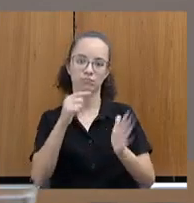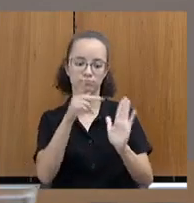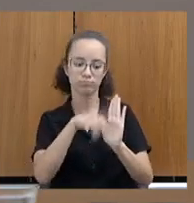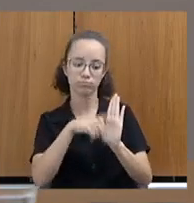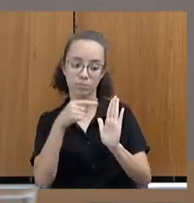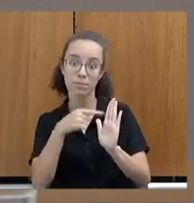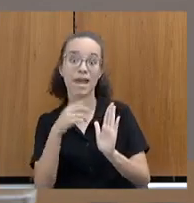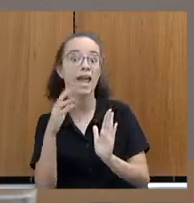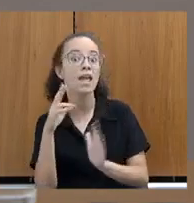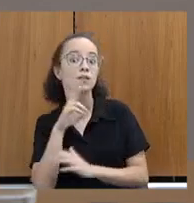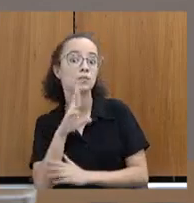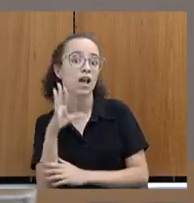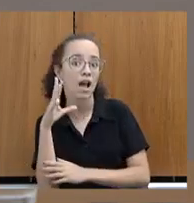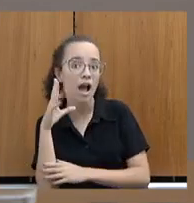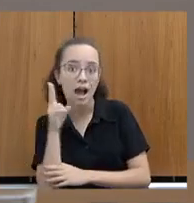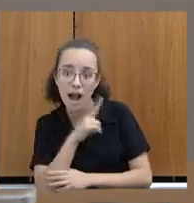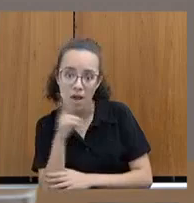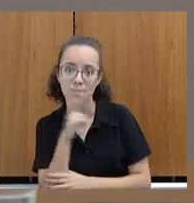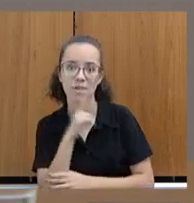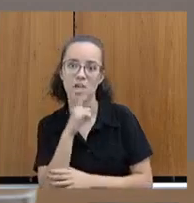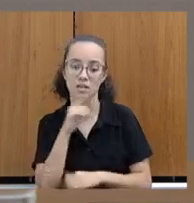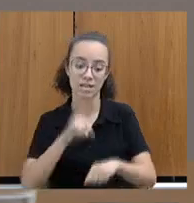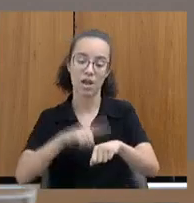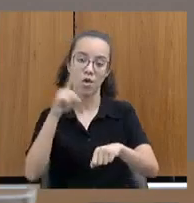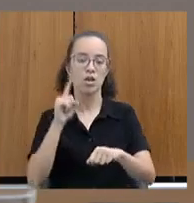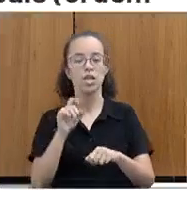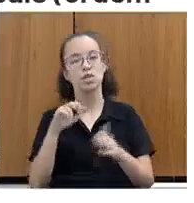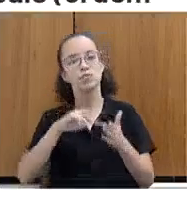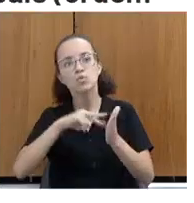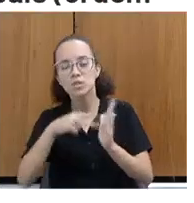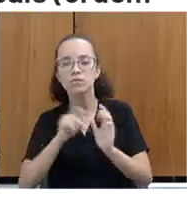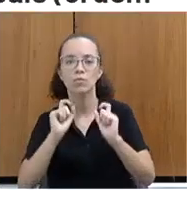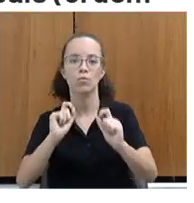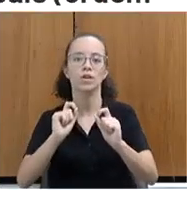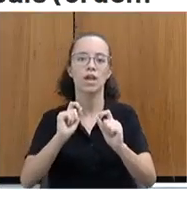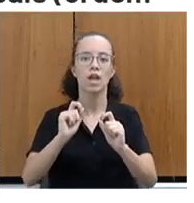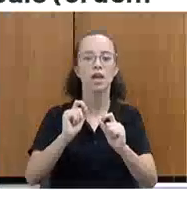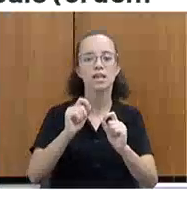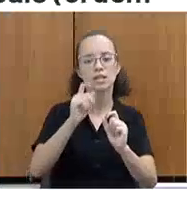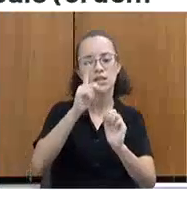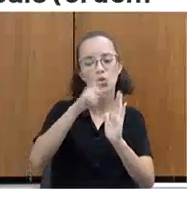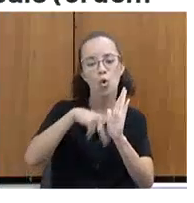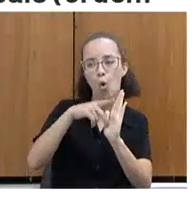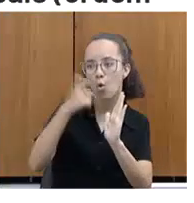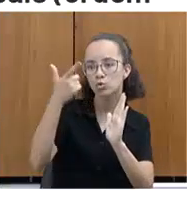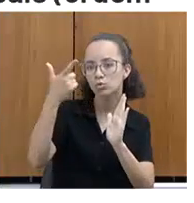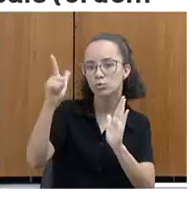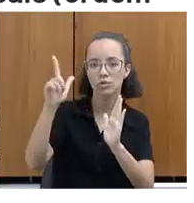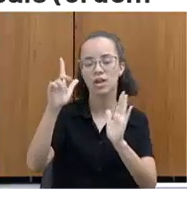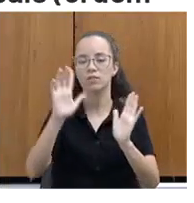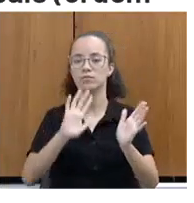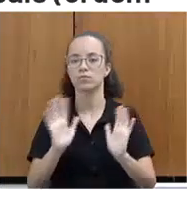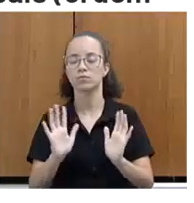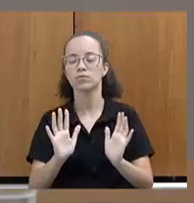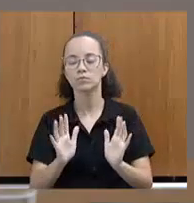resposta rápida, imediato. Isso não significa que, possivelmente, vamos ter outros projetos que são a mais a longo prazo.